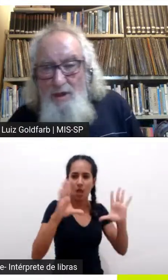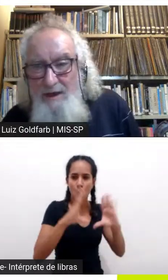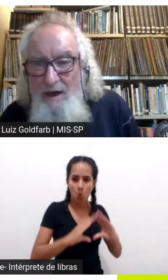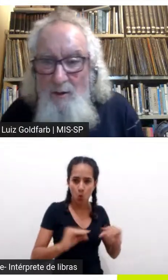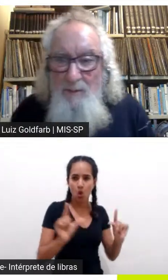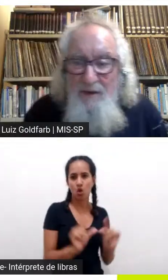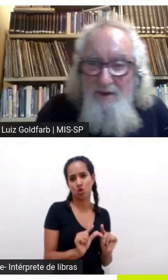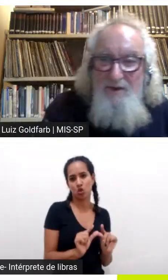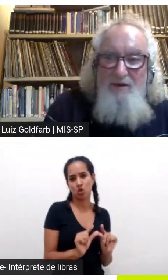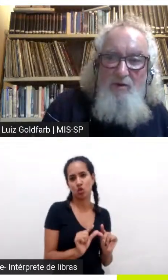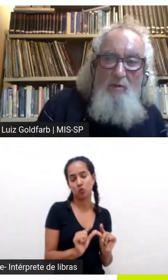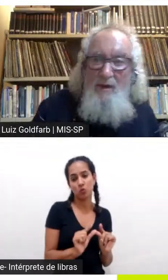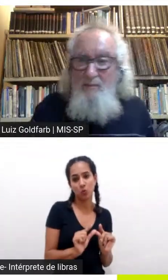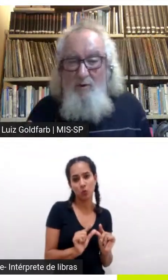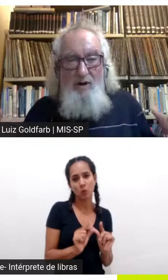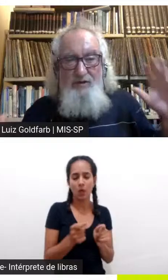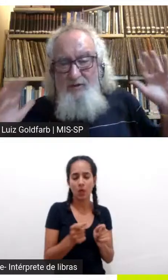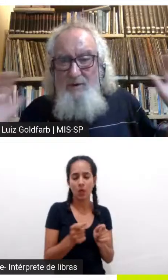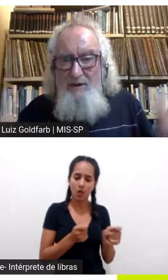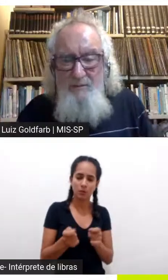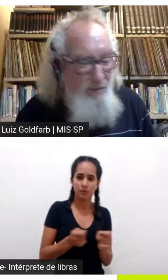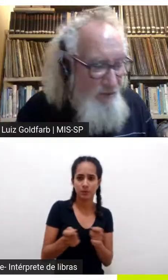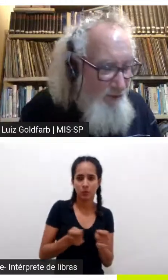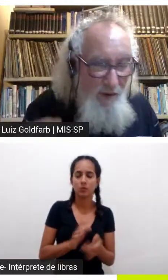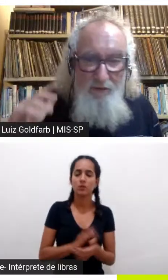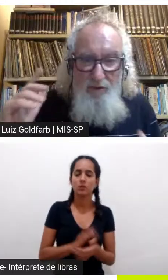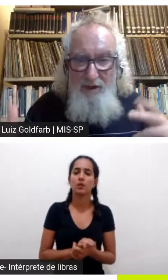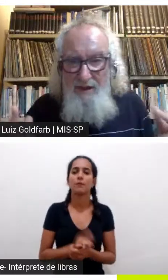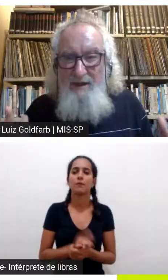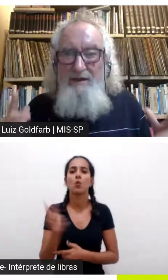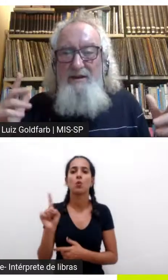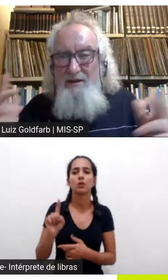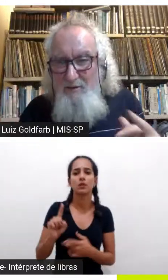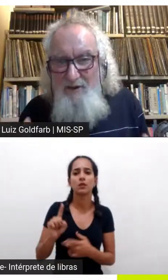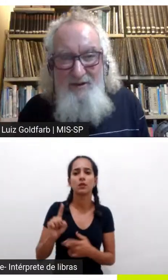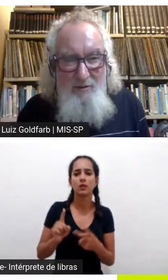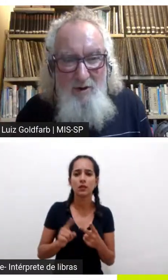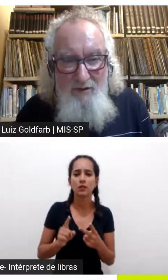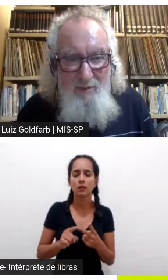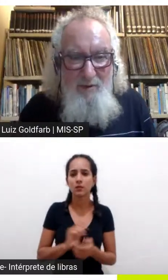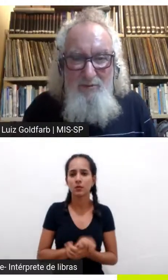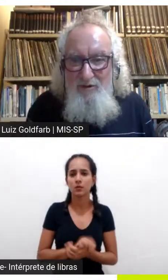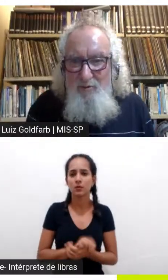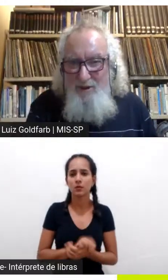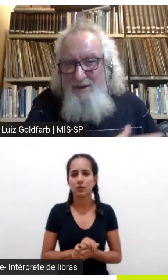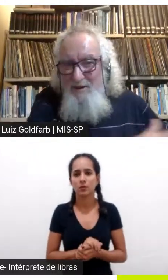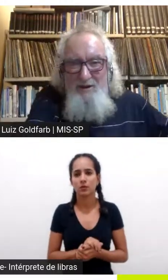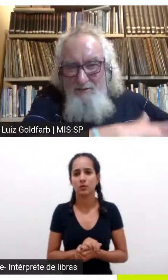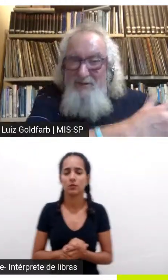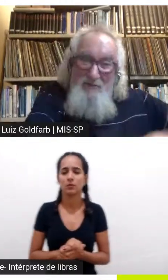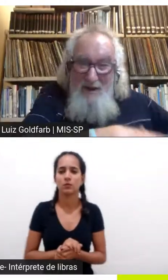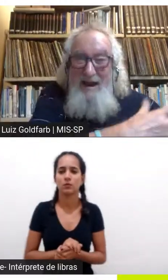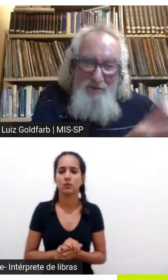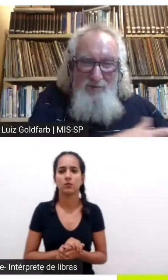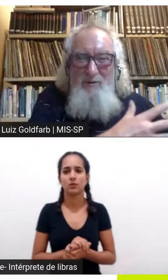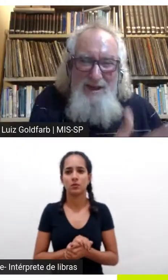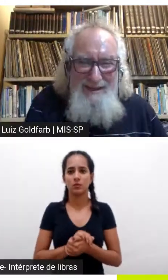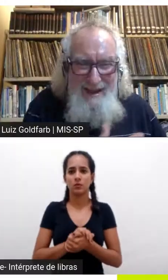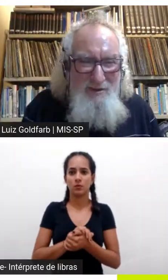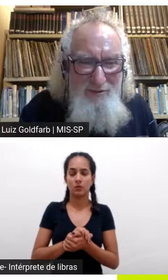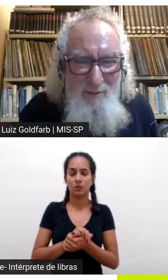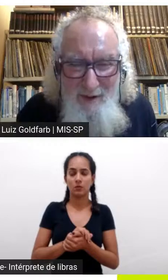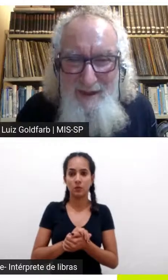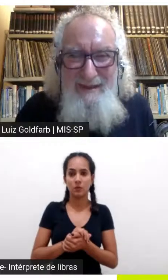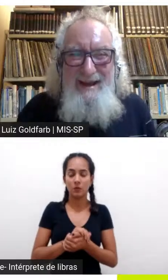muito legal vamos para a próxima o pessoal não só está fazendo novas perguntas como está fazendo vários